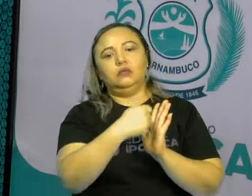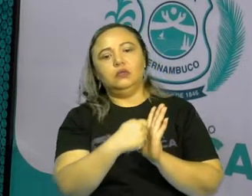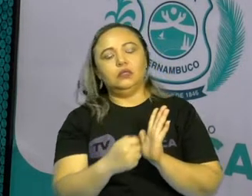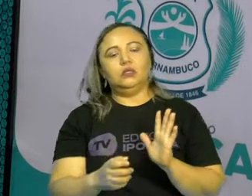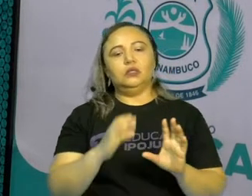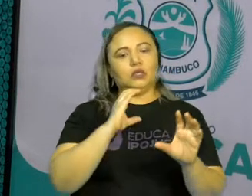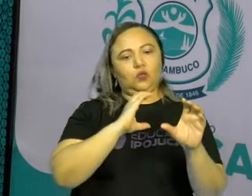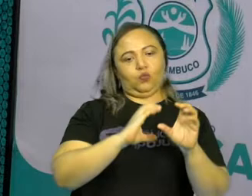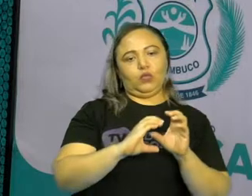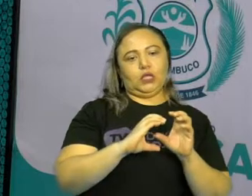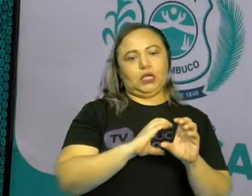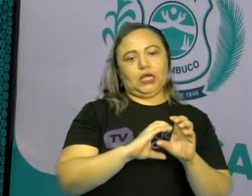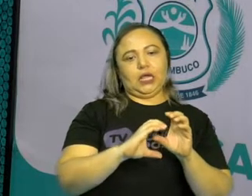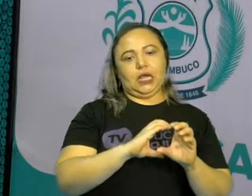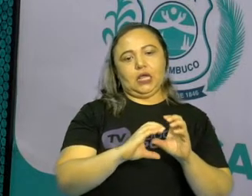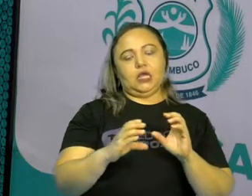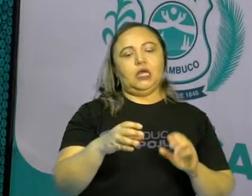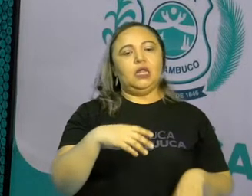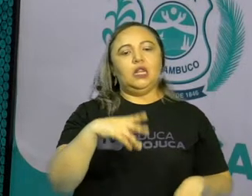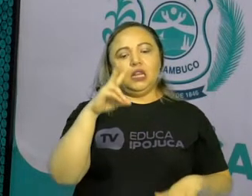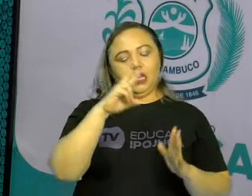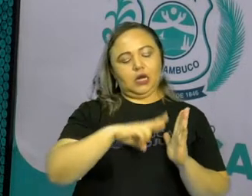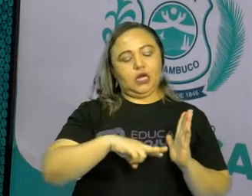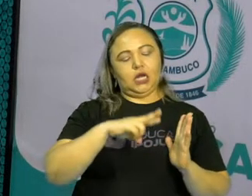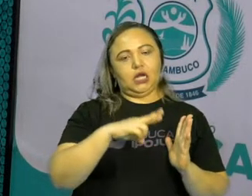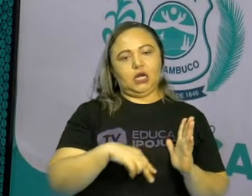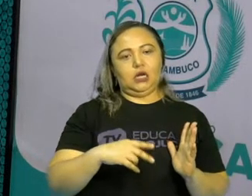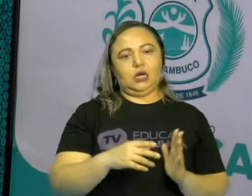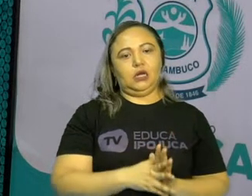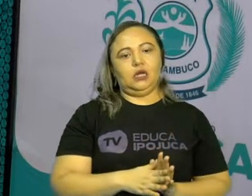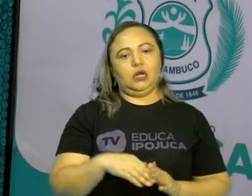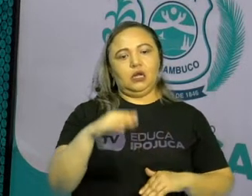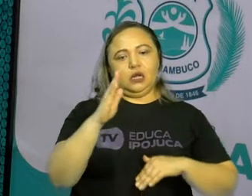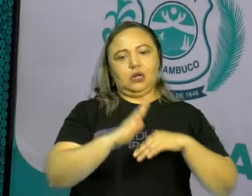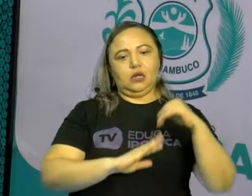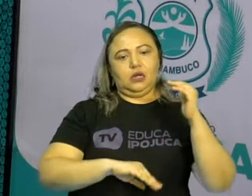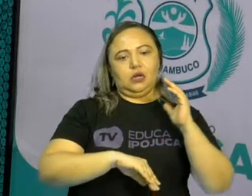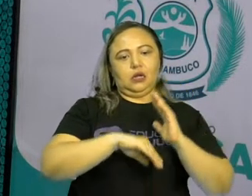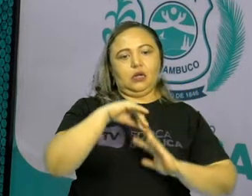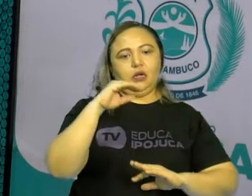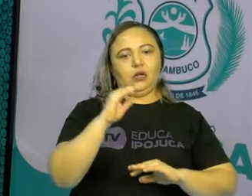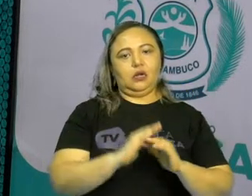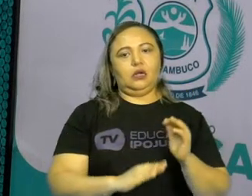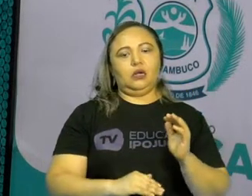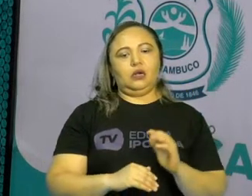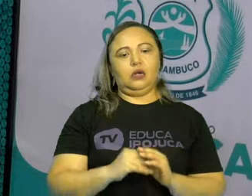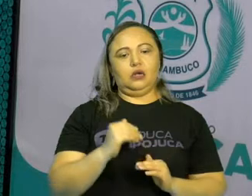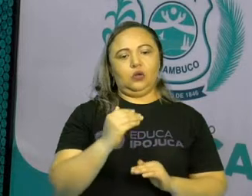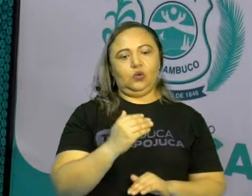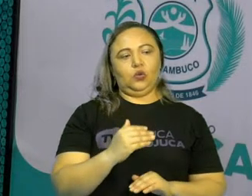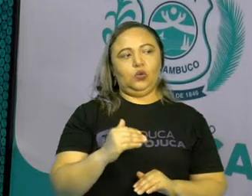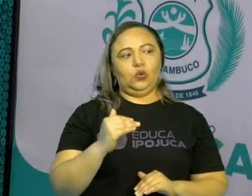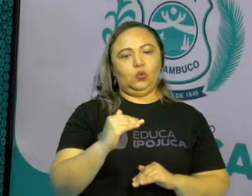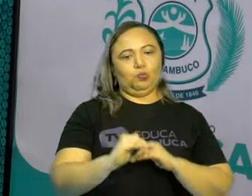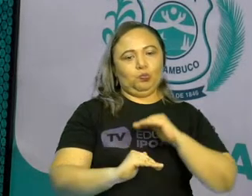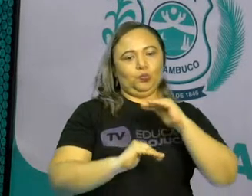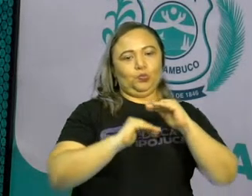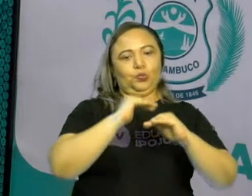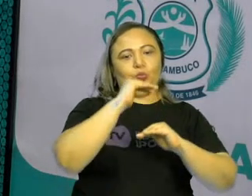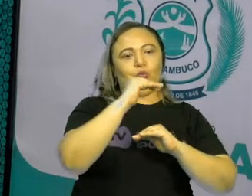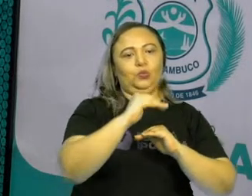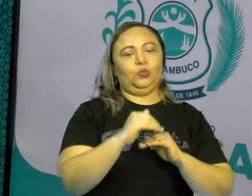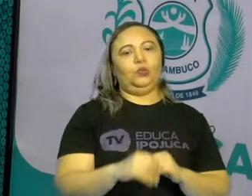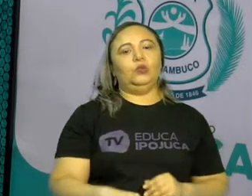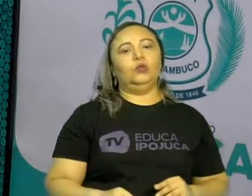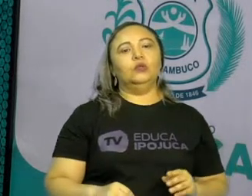comunicar, ter habilidade no desempenhar os